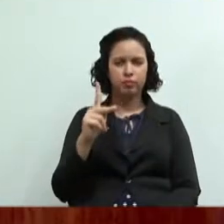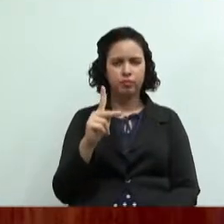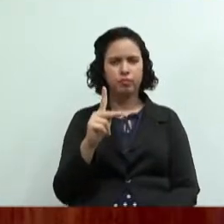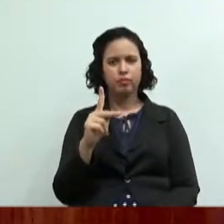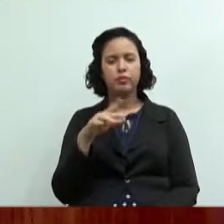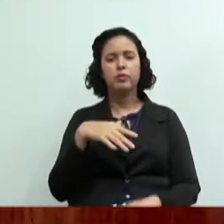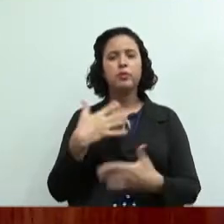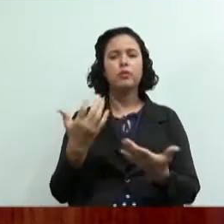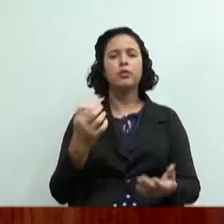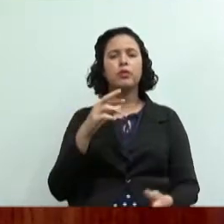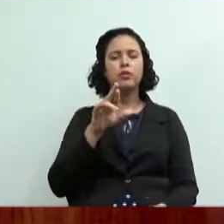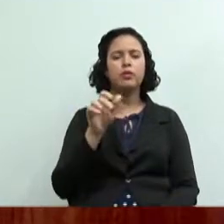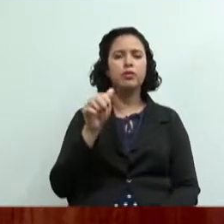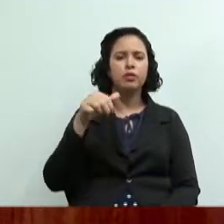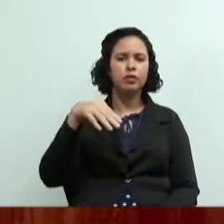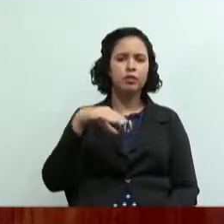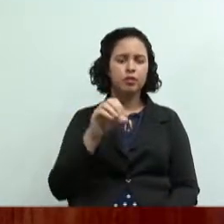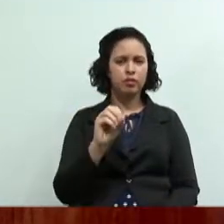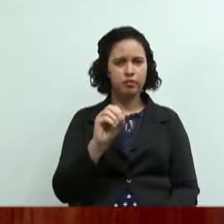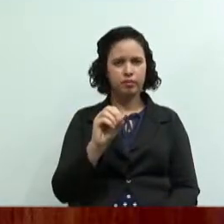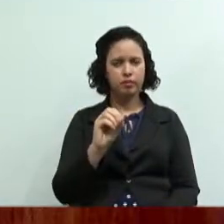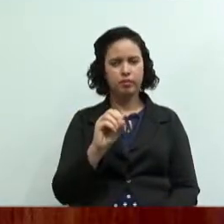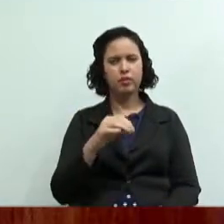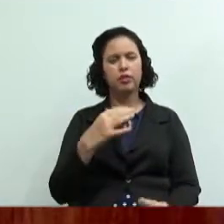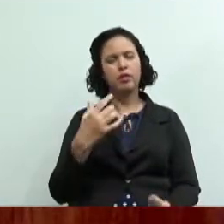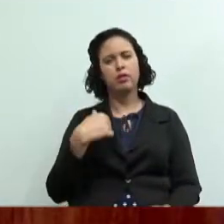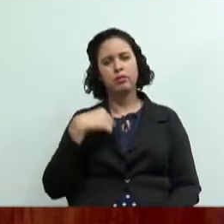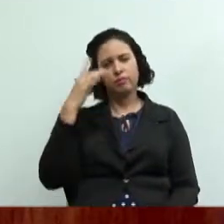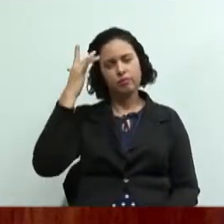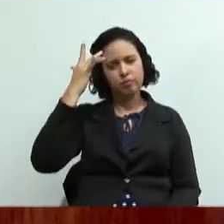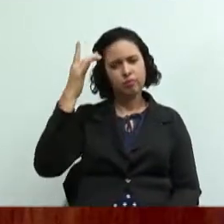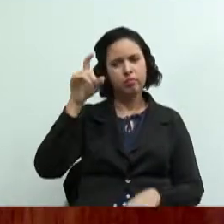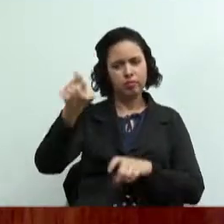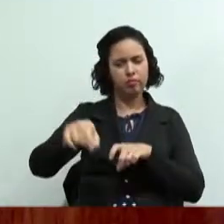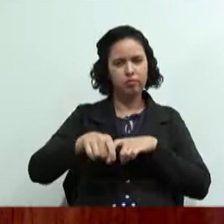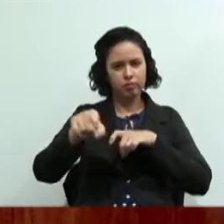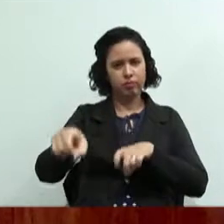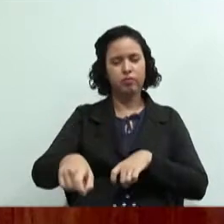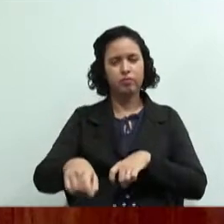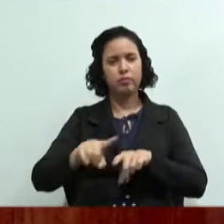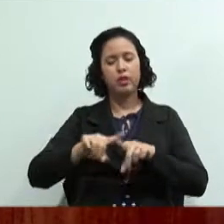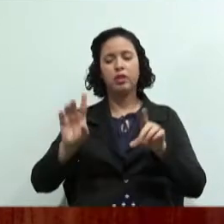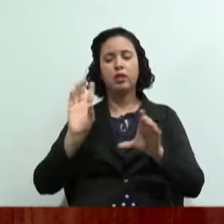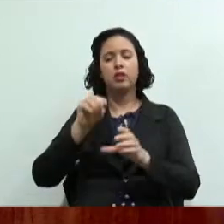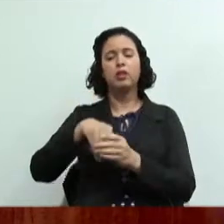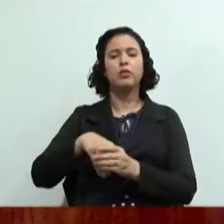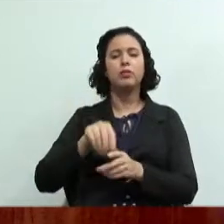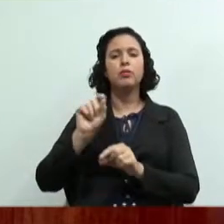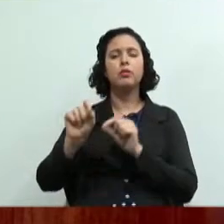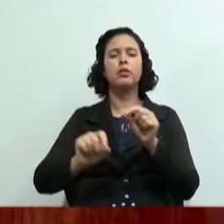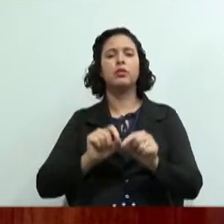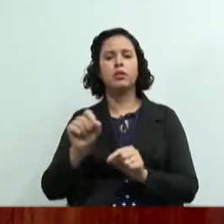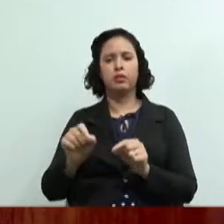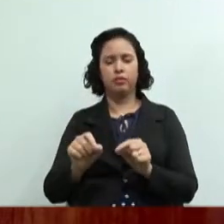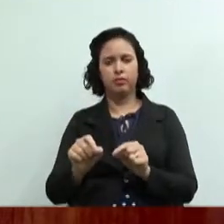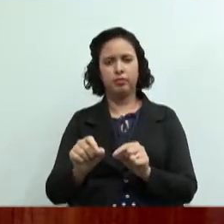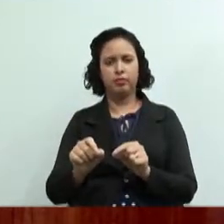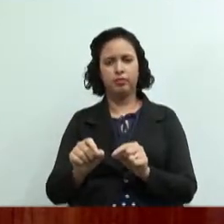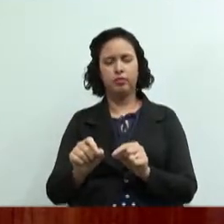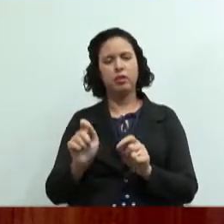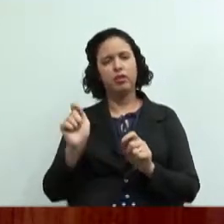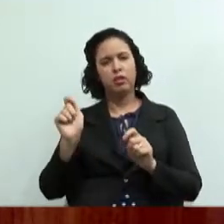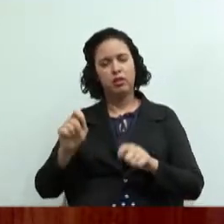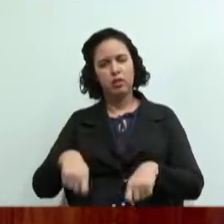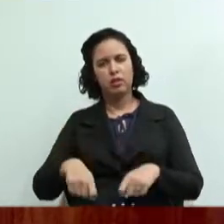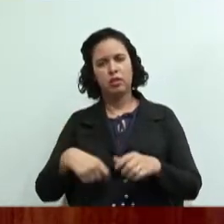qual ramo ah eu acho que é o ramo agropecuário mas dentro do ramo agropecuário o seria porque o ramo agropecuário pode